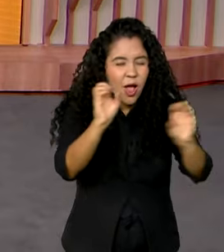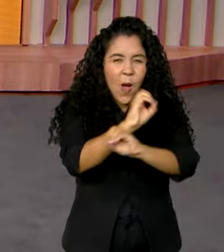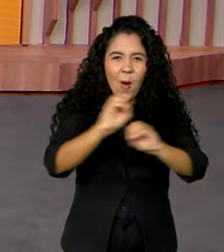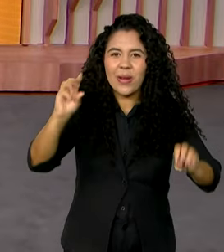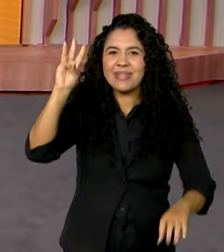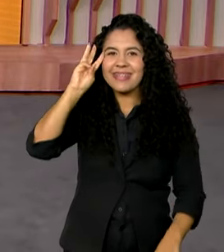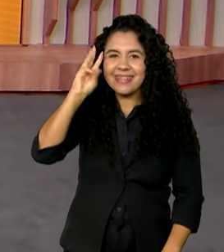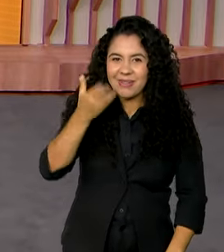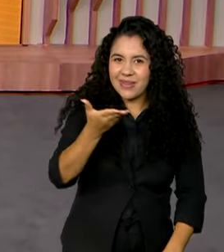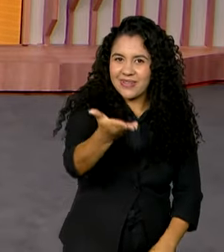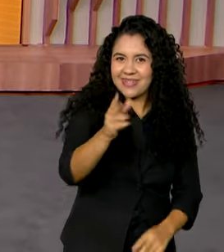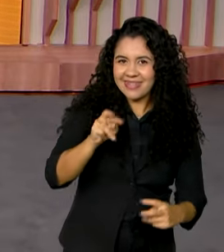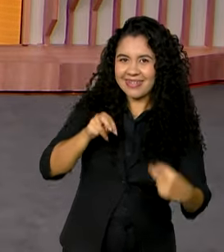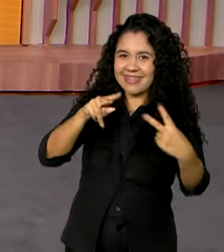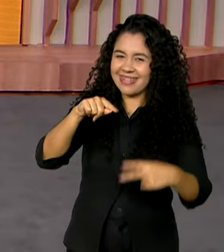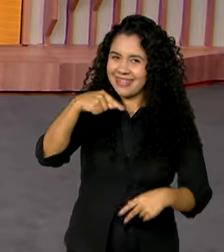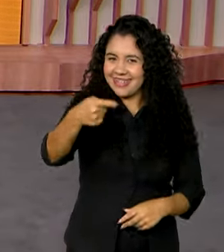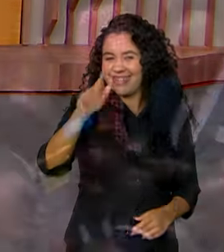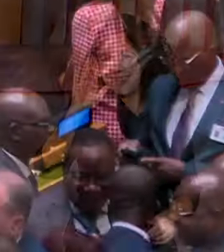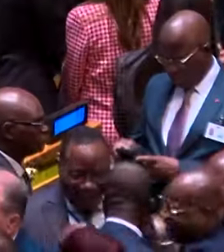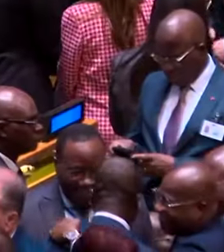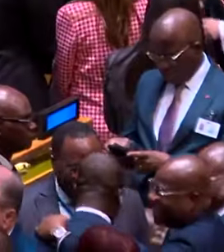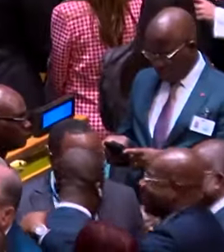terça-feira. Até a próxima. Tchau.